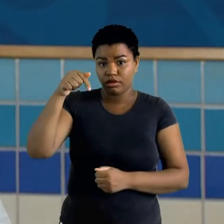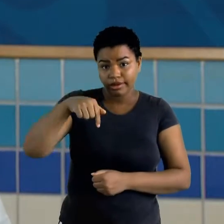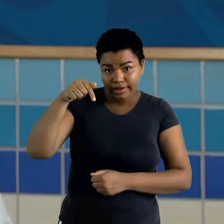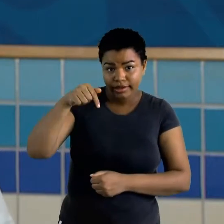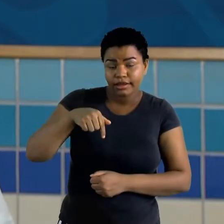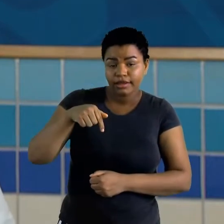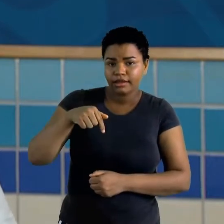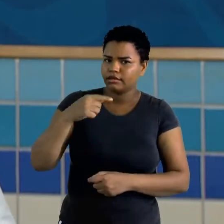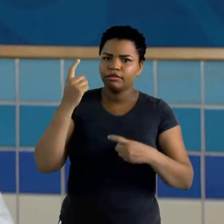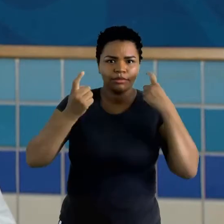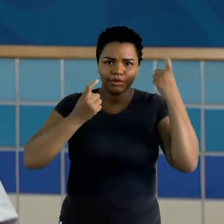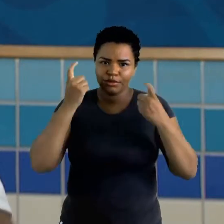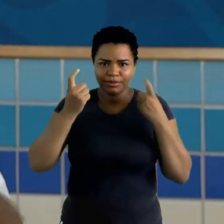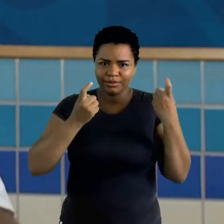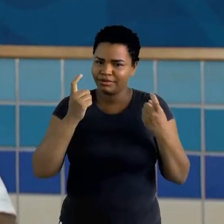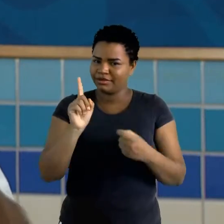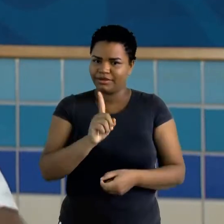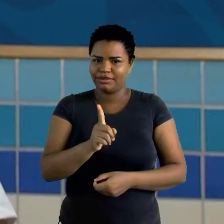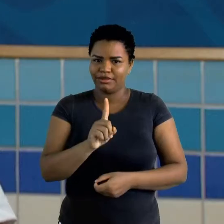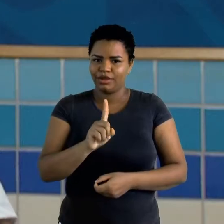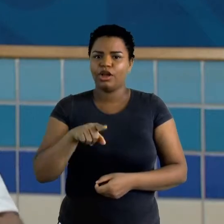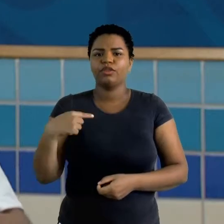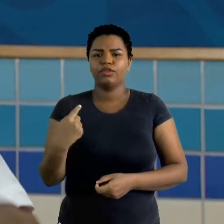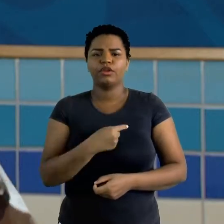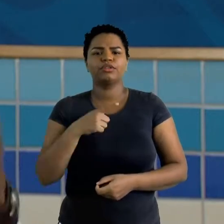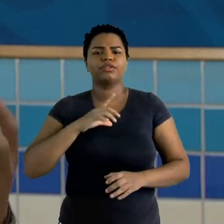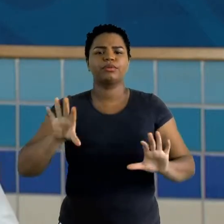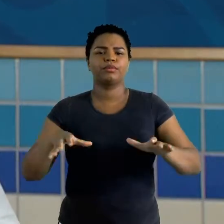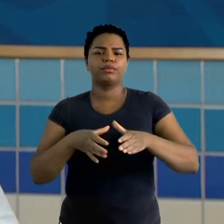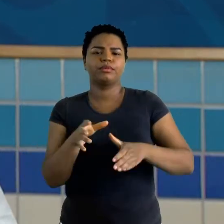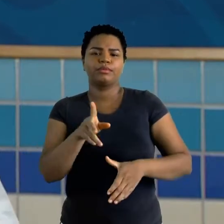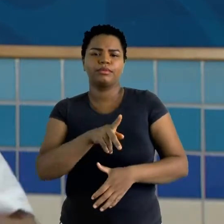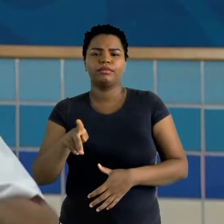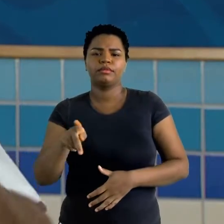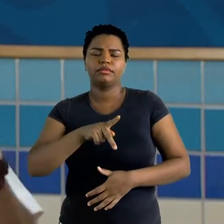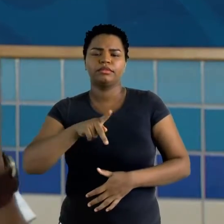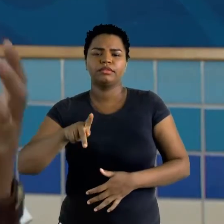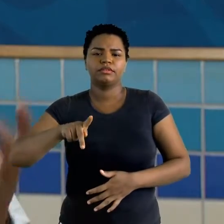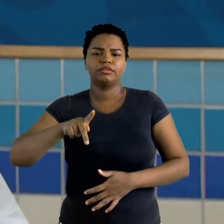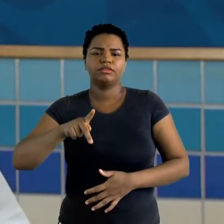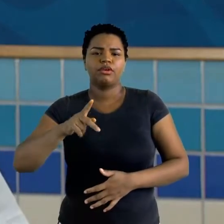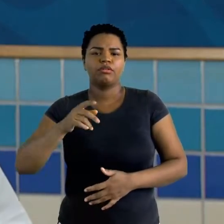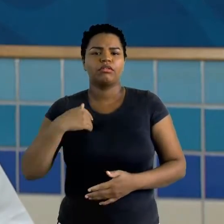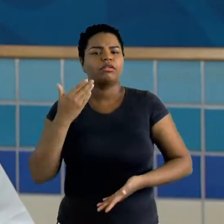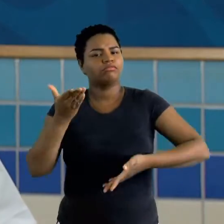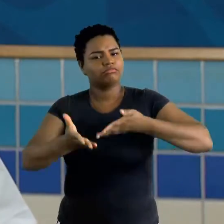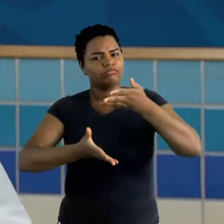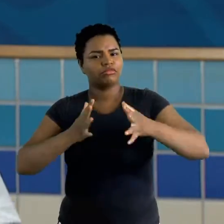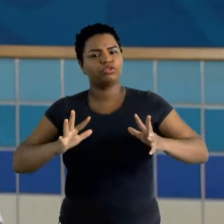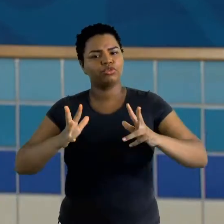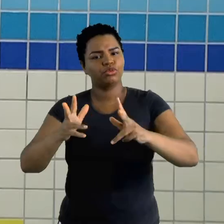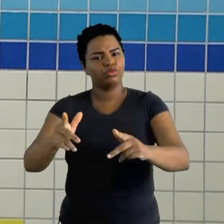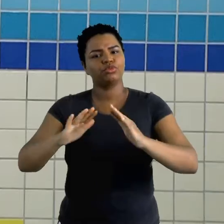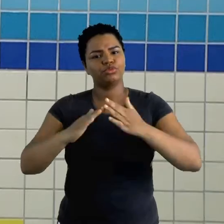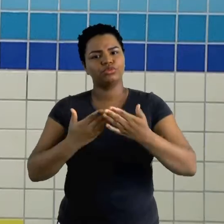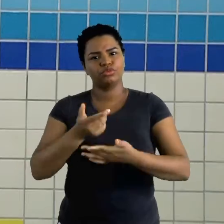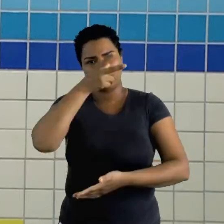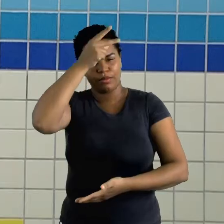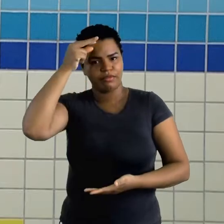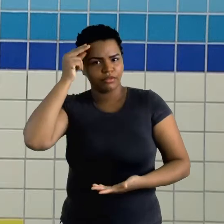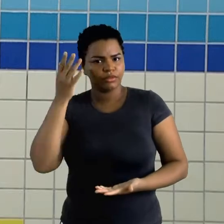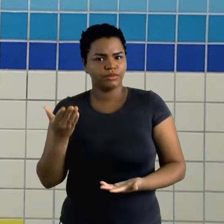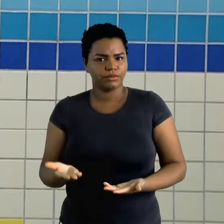preocupe, viu? Porque nós temos aqui um grupo de professores que atende toda a rede. Os nossos